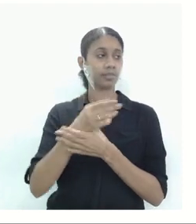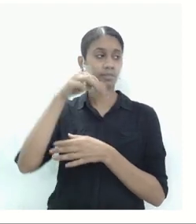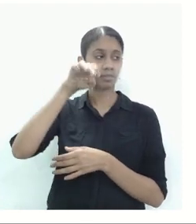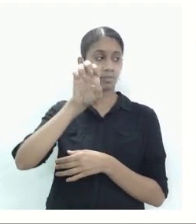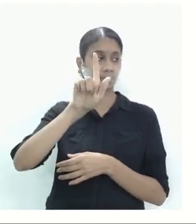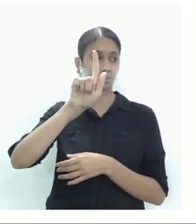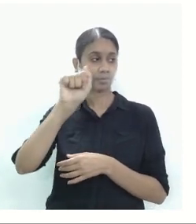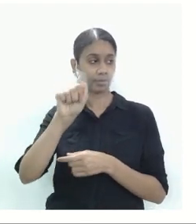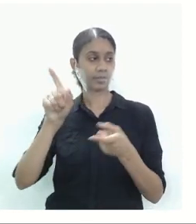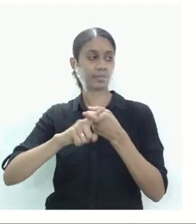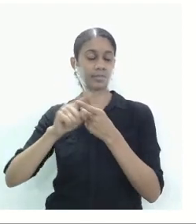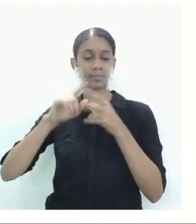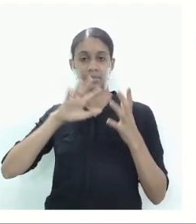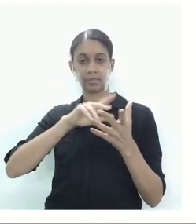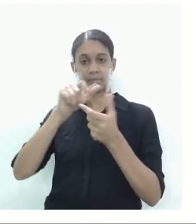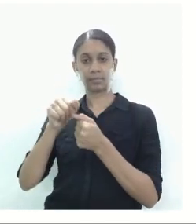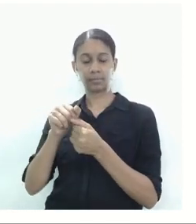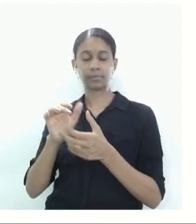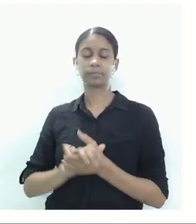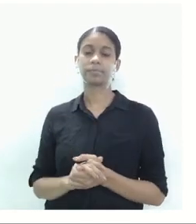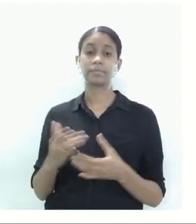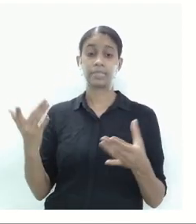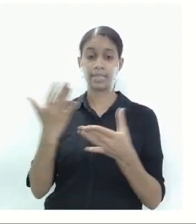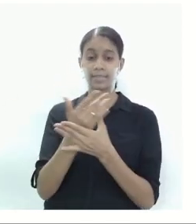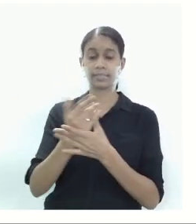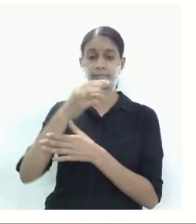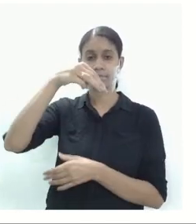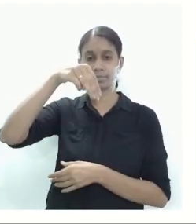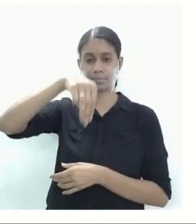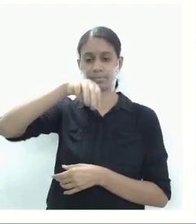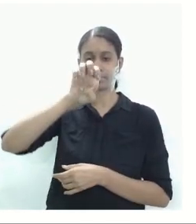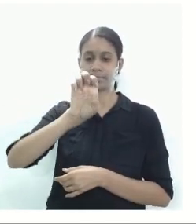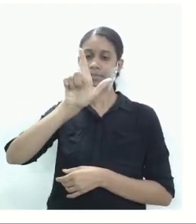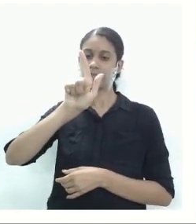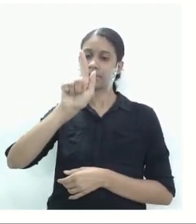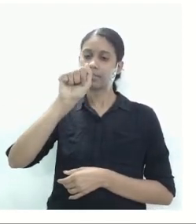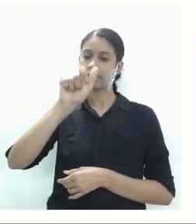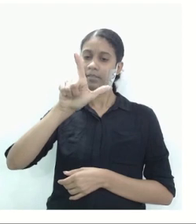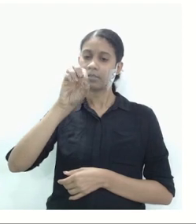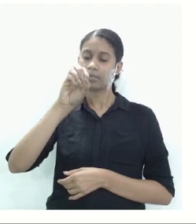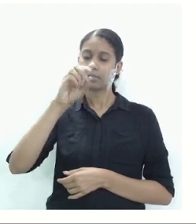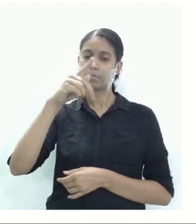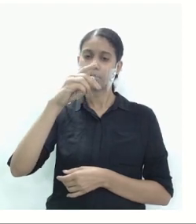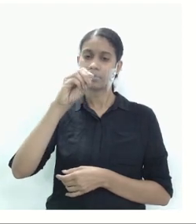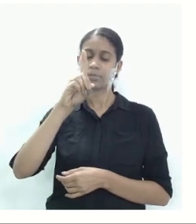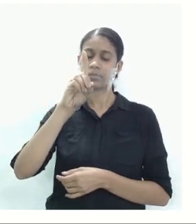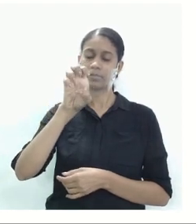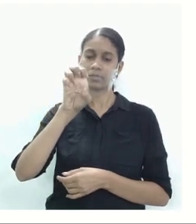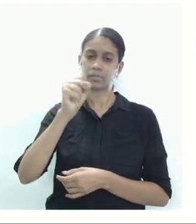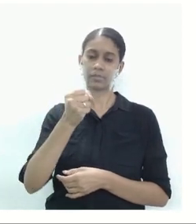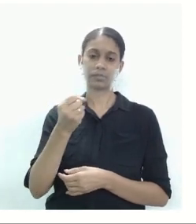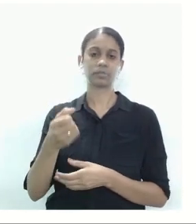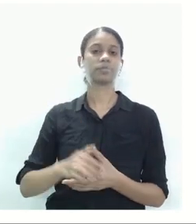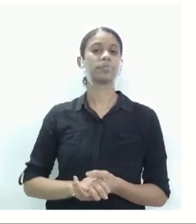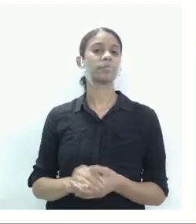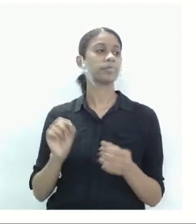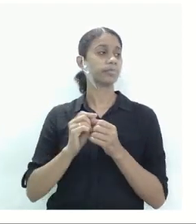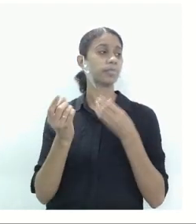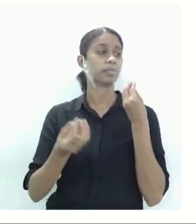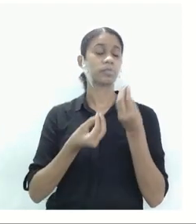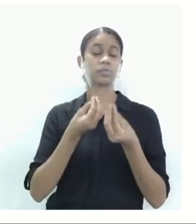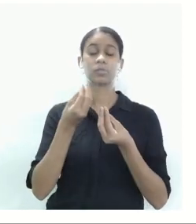são as cidades onde elas sofrem o processo de conurbação o que é o processo de conurbação? É quando uma cidade